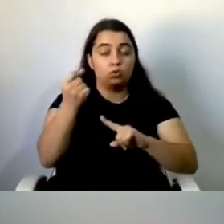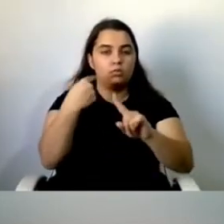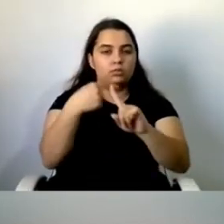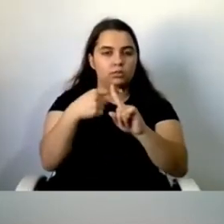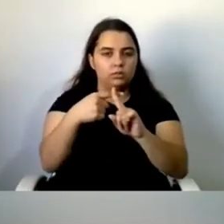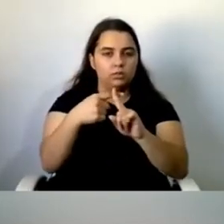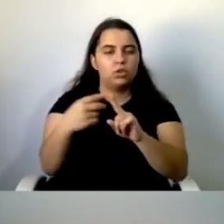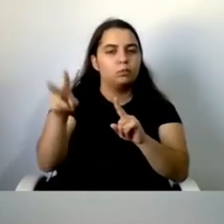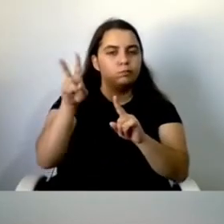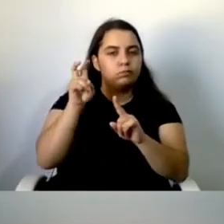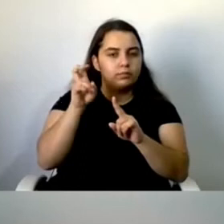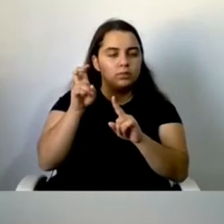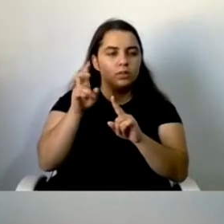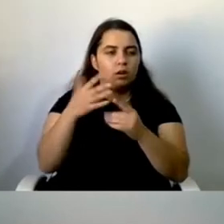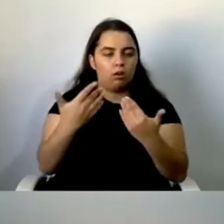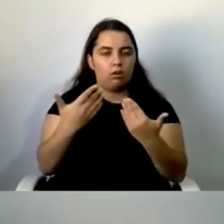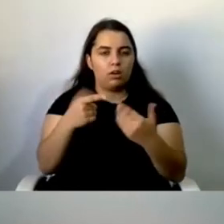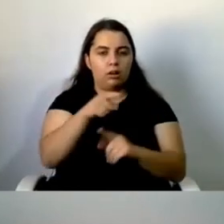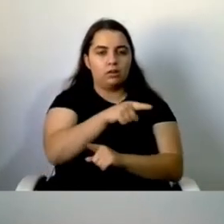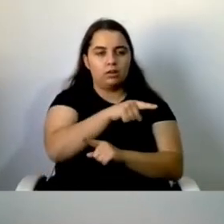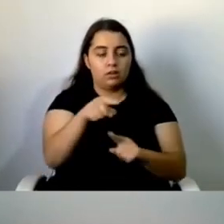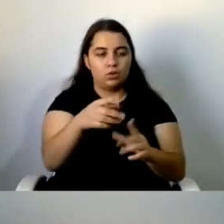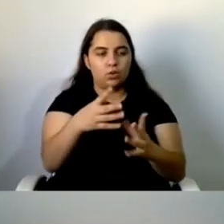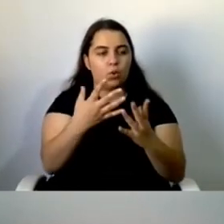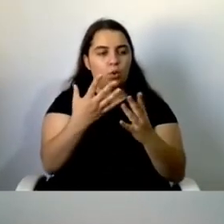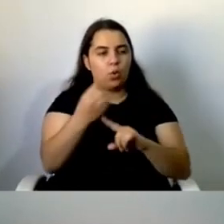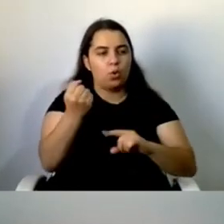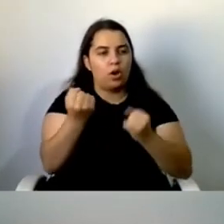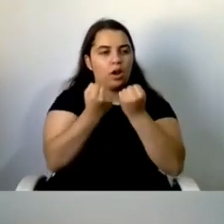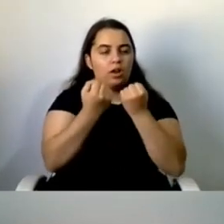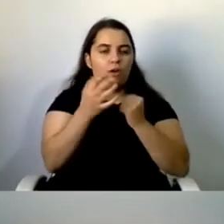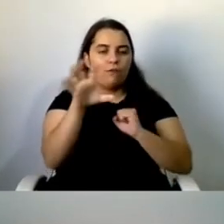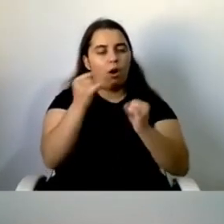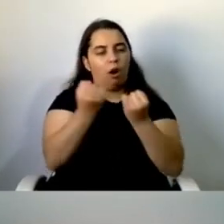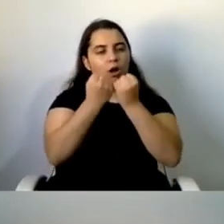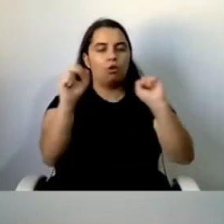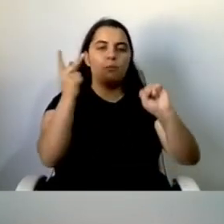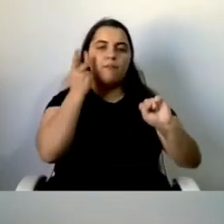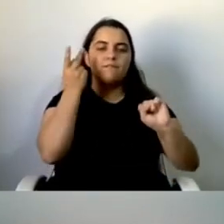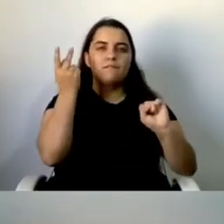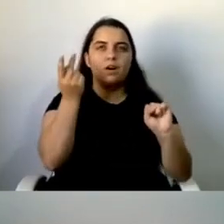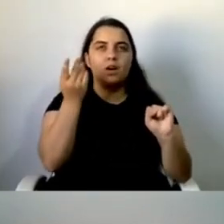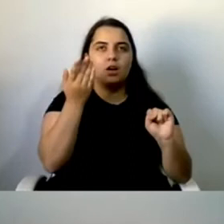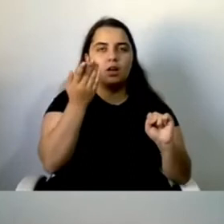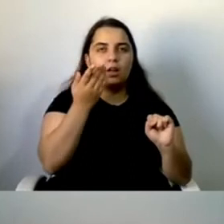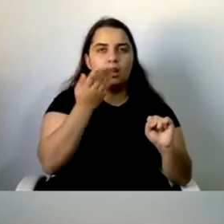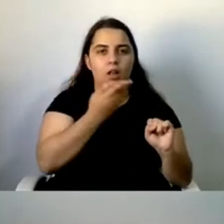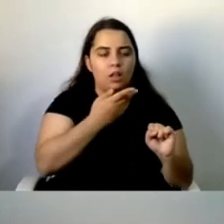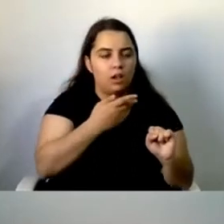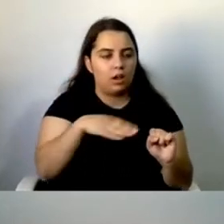autonomamente fazer a sua vida acadêmica, profissional,